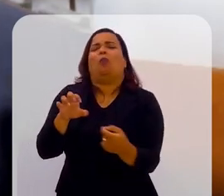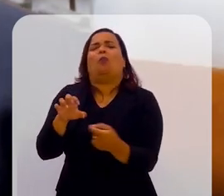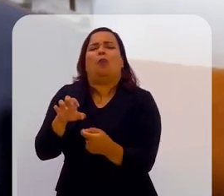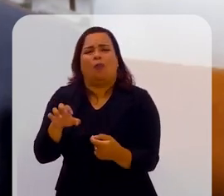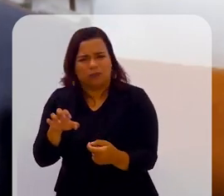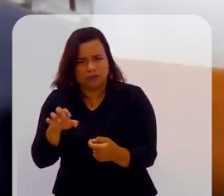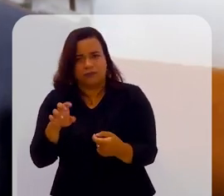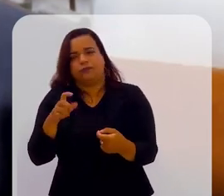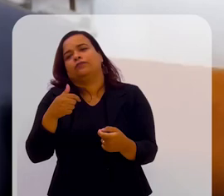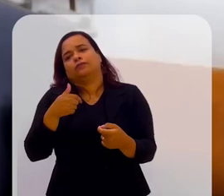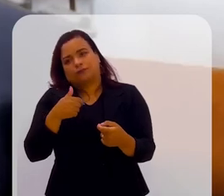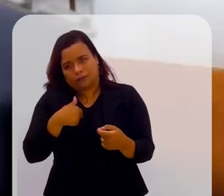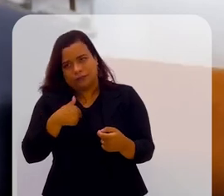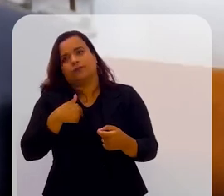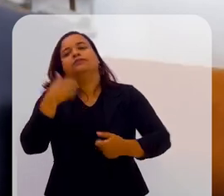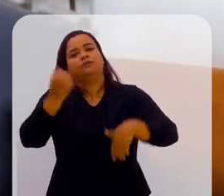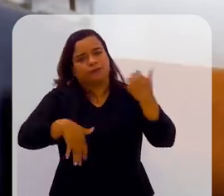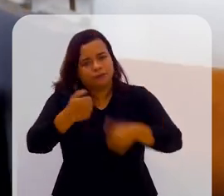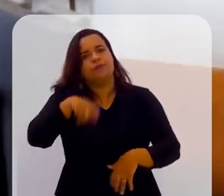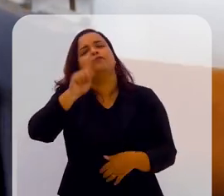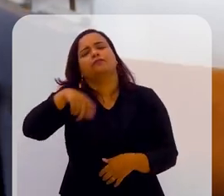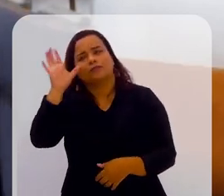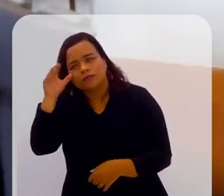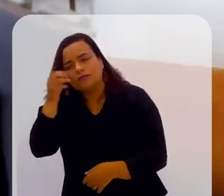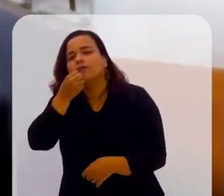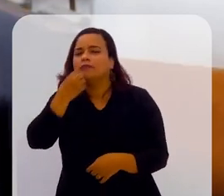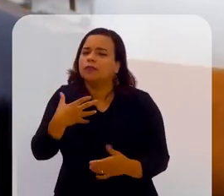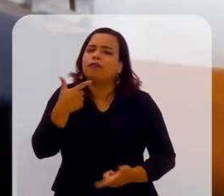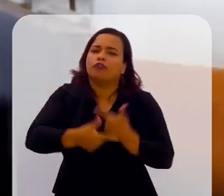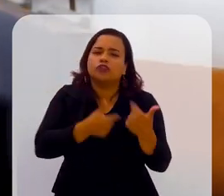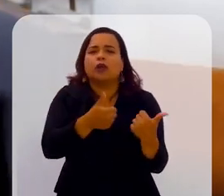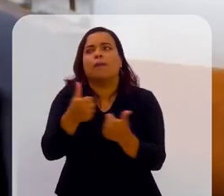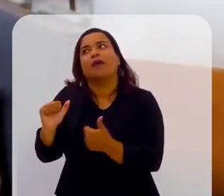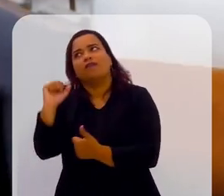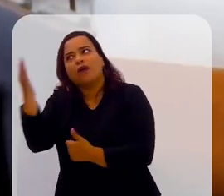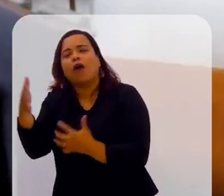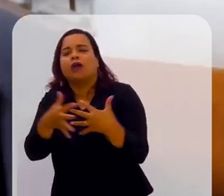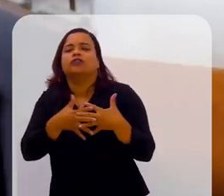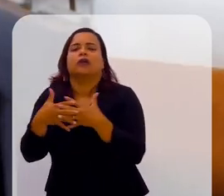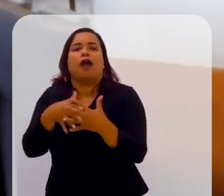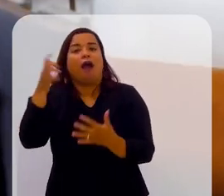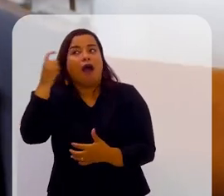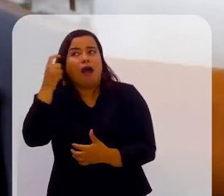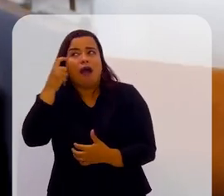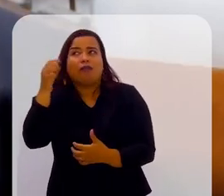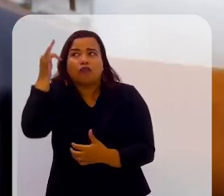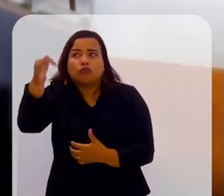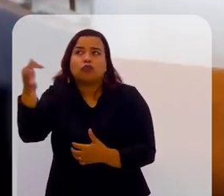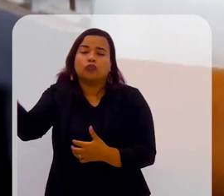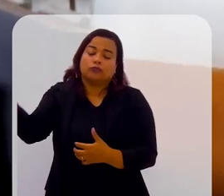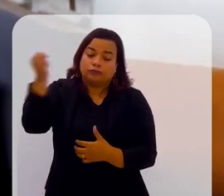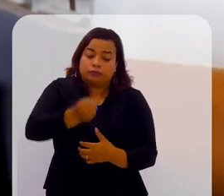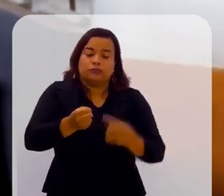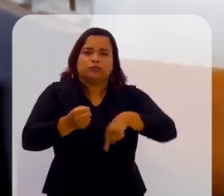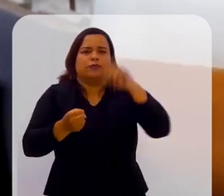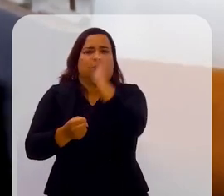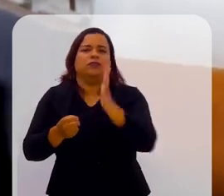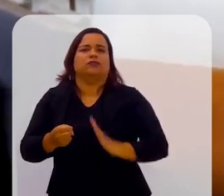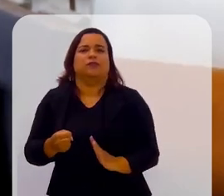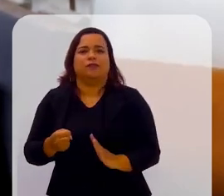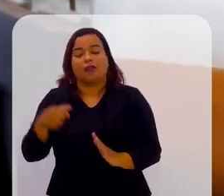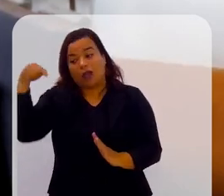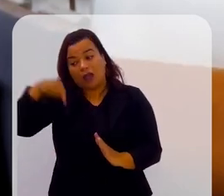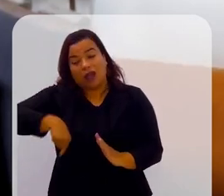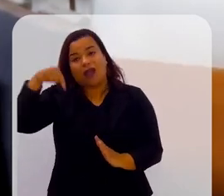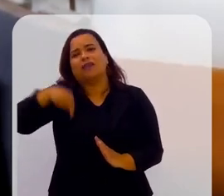mestrado nisso? Porque, cara, é um negócio interessante. Funciona bem nos Estados Unidos. E eu acho que um dia vai chegar no Brasil. E como a gente demora muito